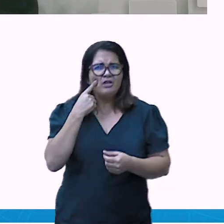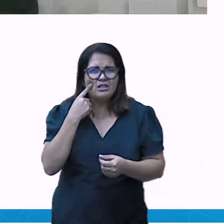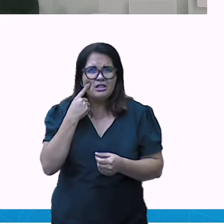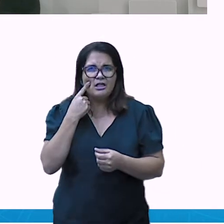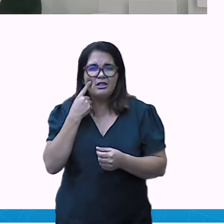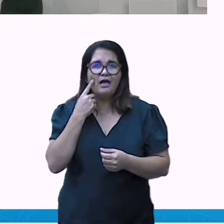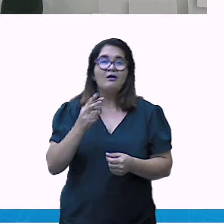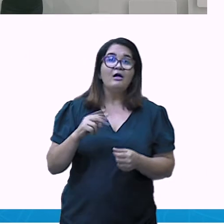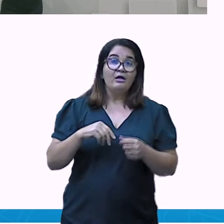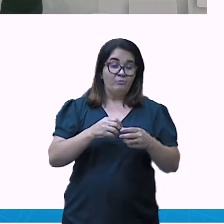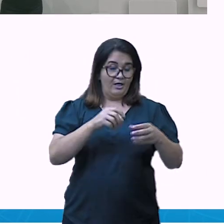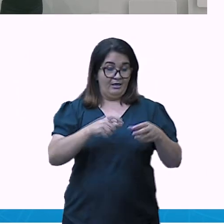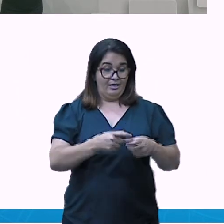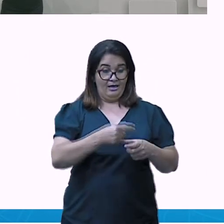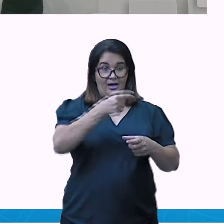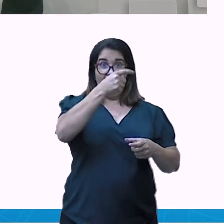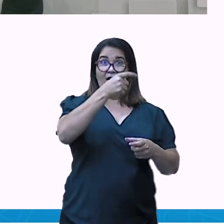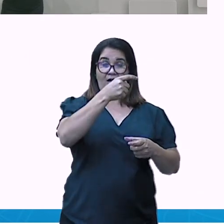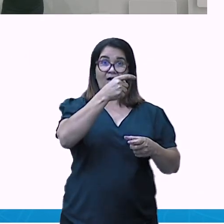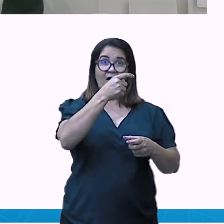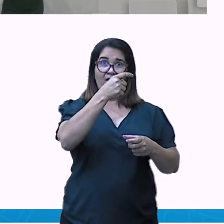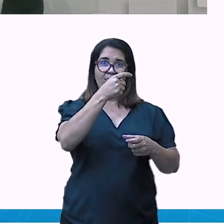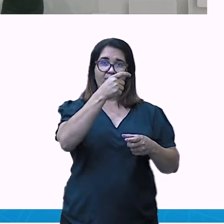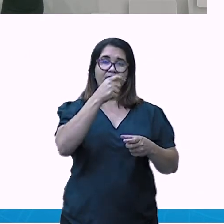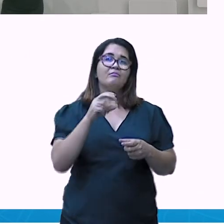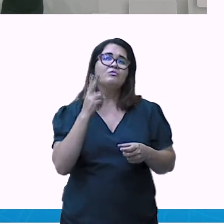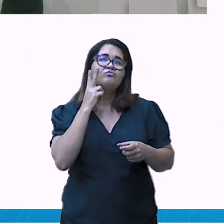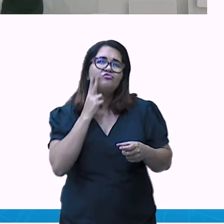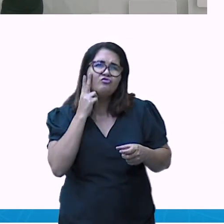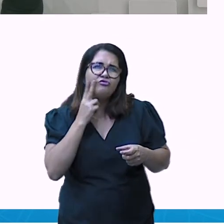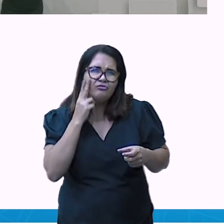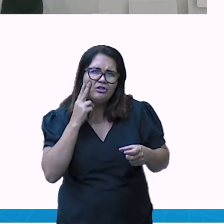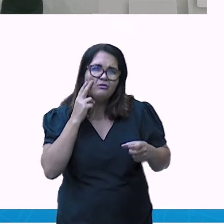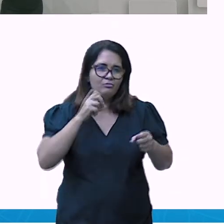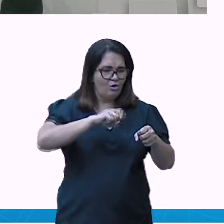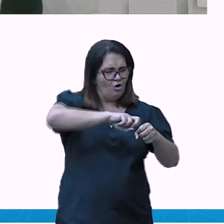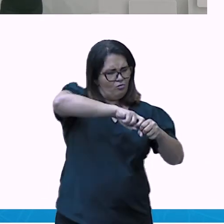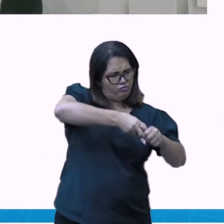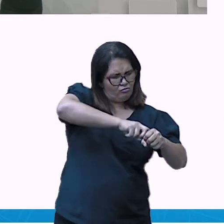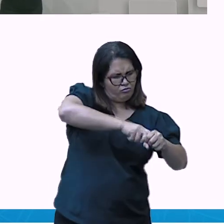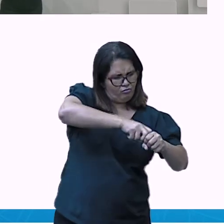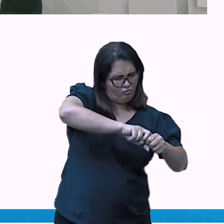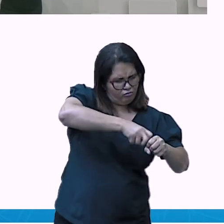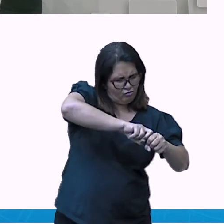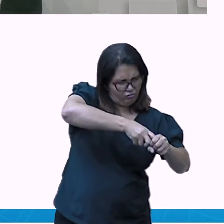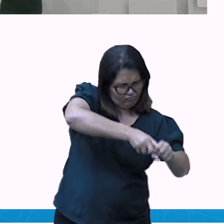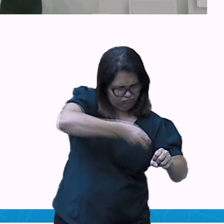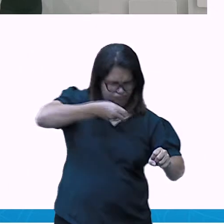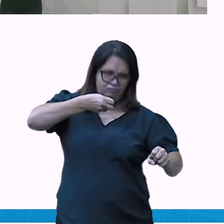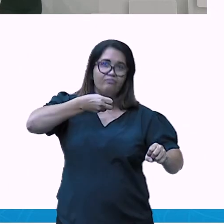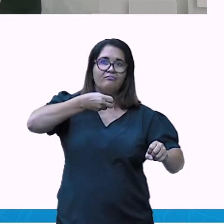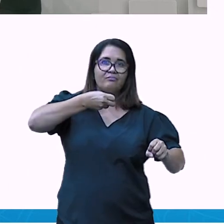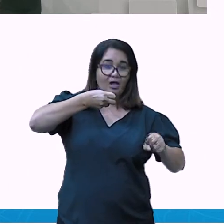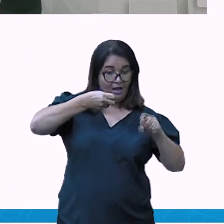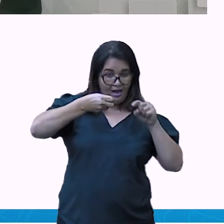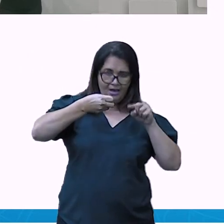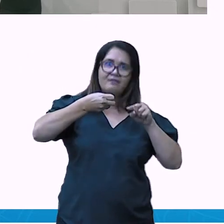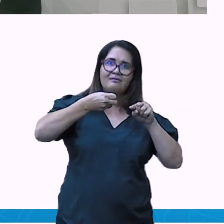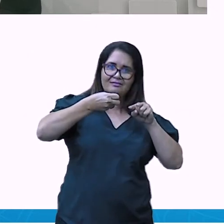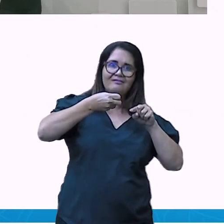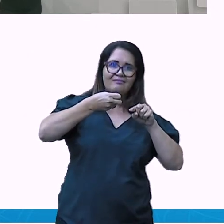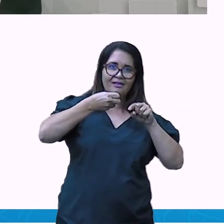como um chaveiro. Né, ela vai estar aí evitando que as suas chaves afundem na água,